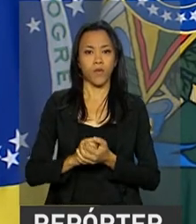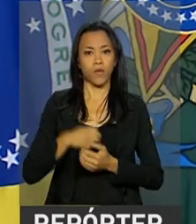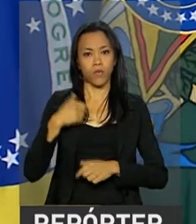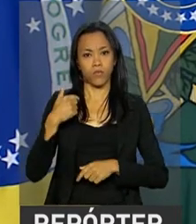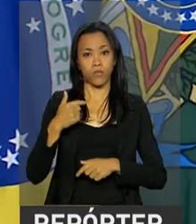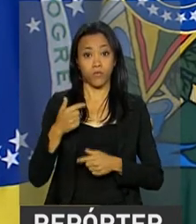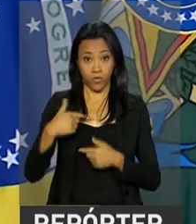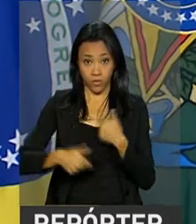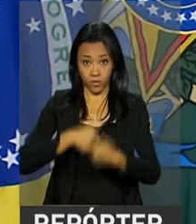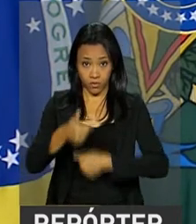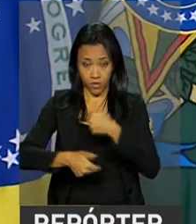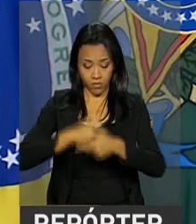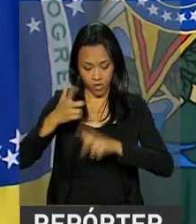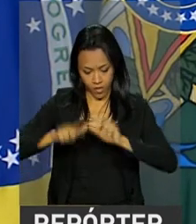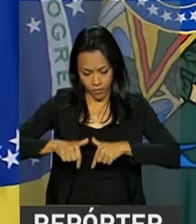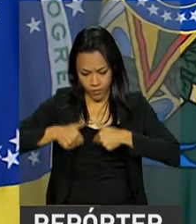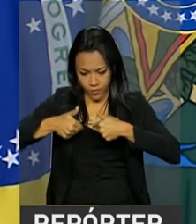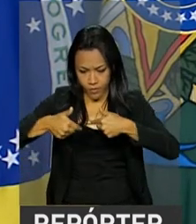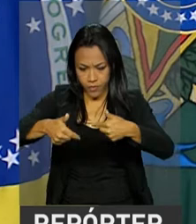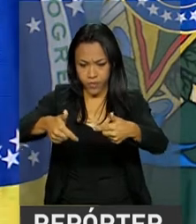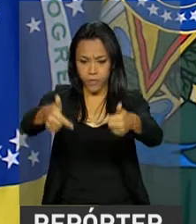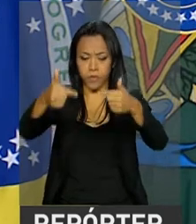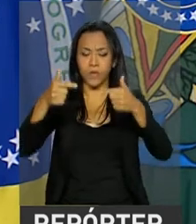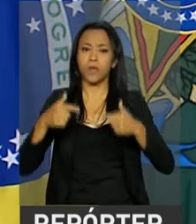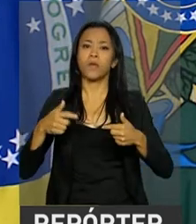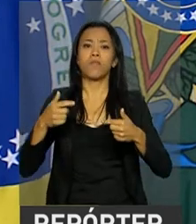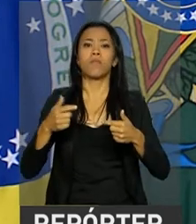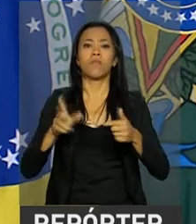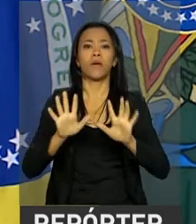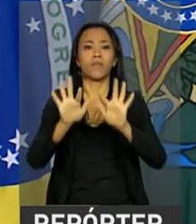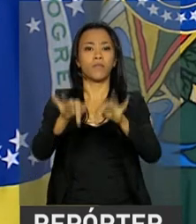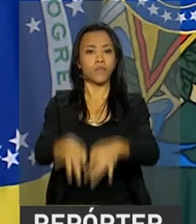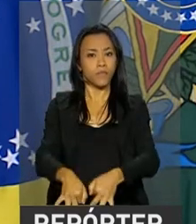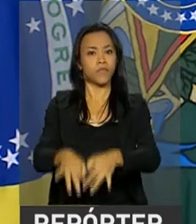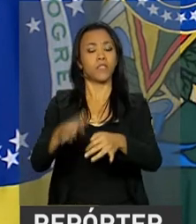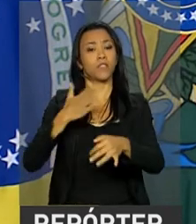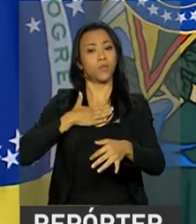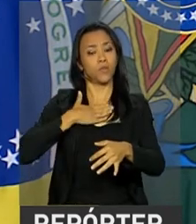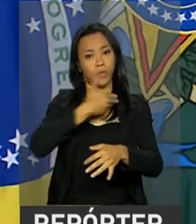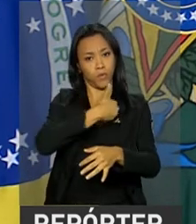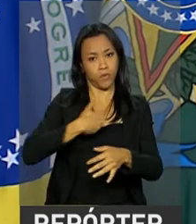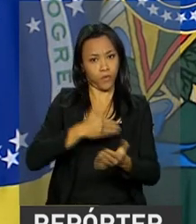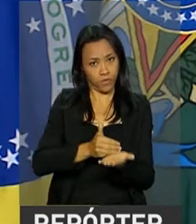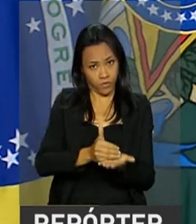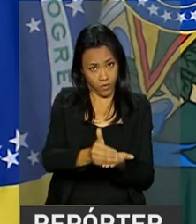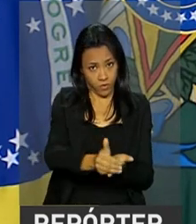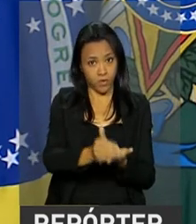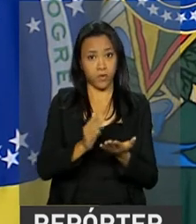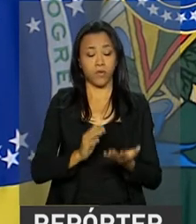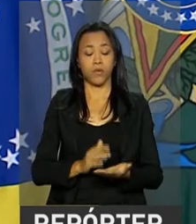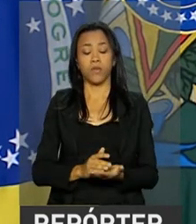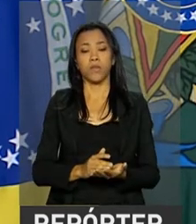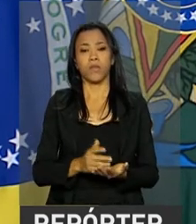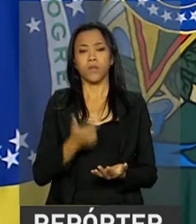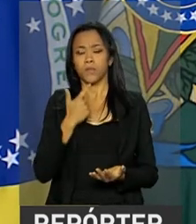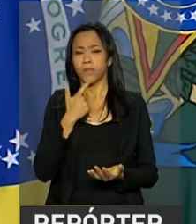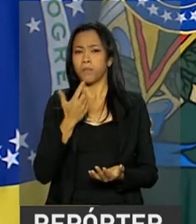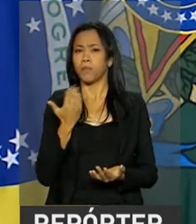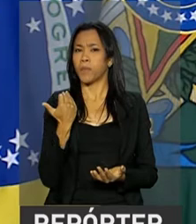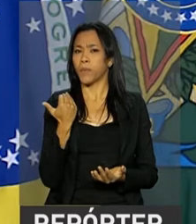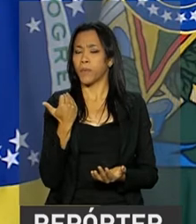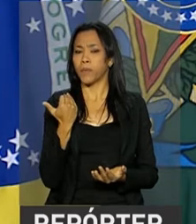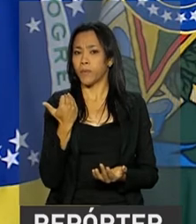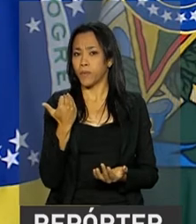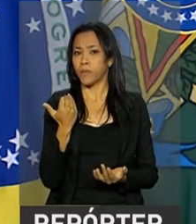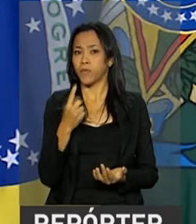necessárias para concluir o trabalho que meu governo começou, convenhamos, há pouco mais